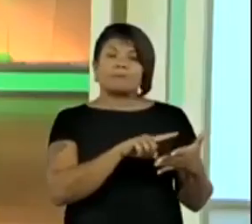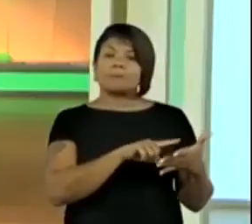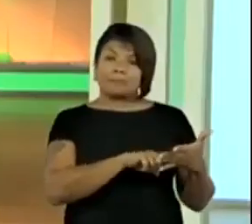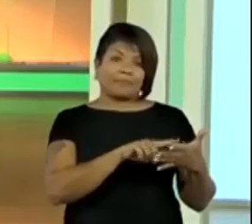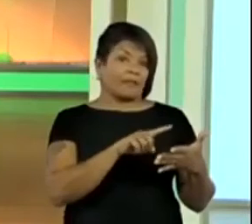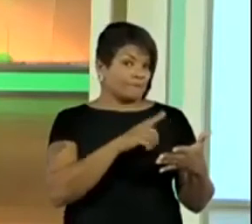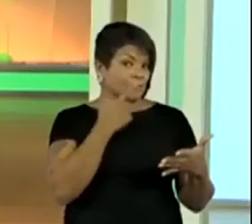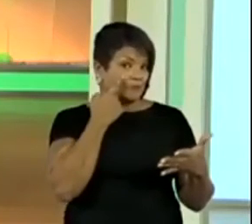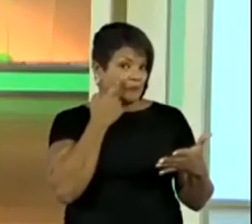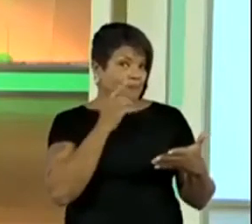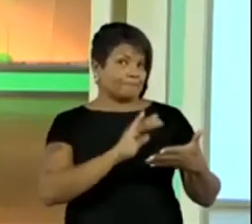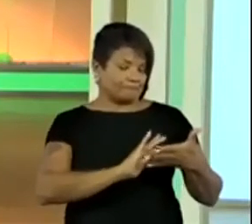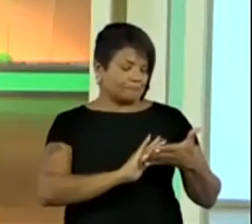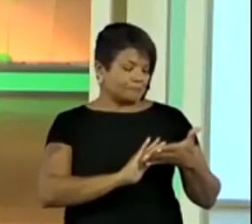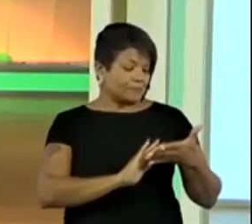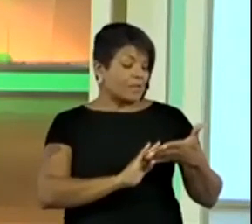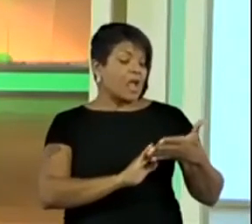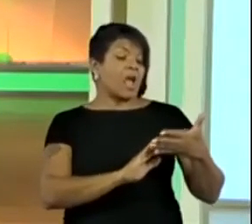Deixa eu ver aqui.